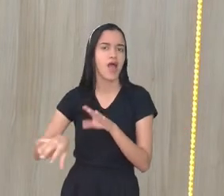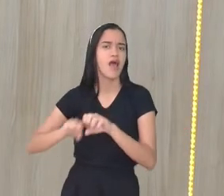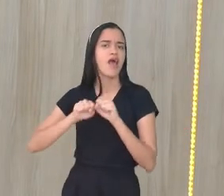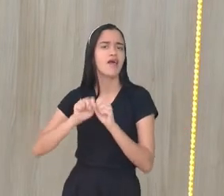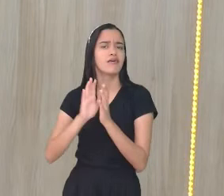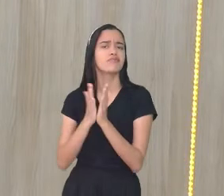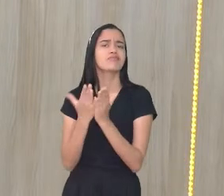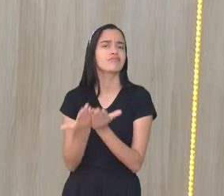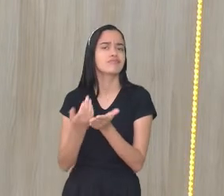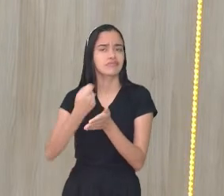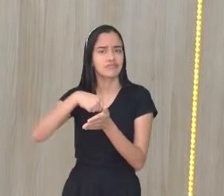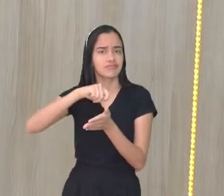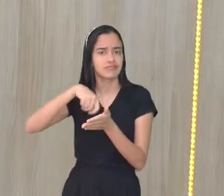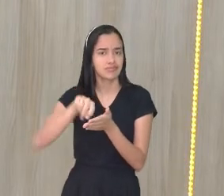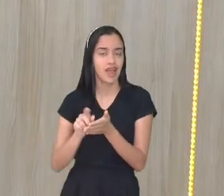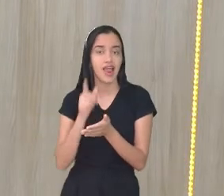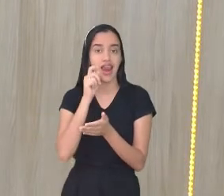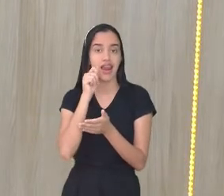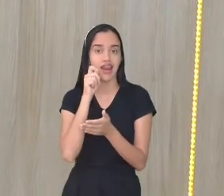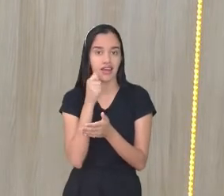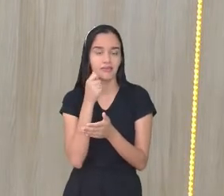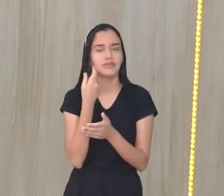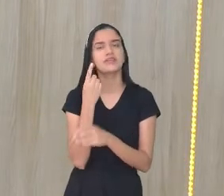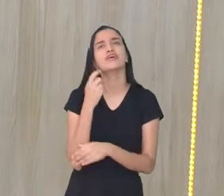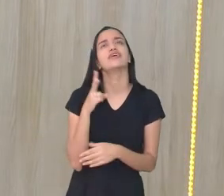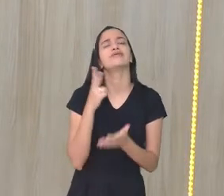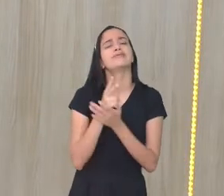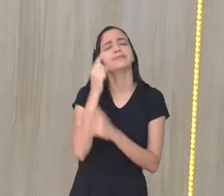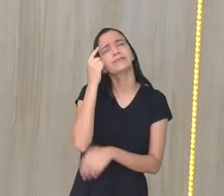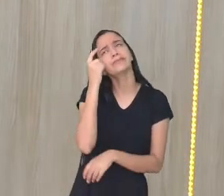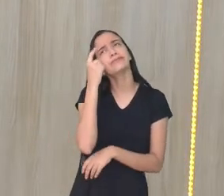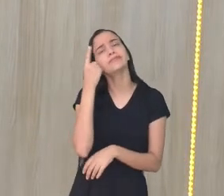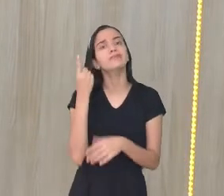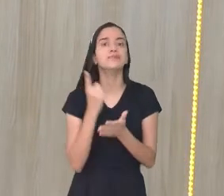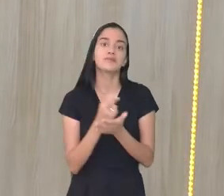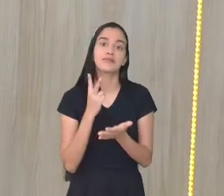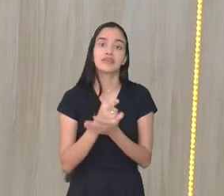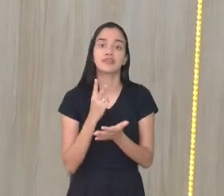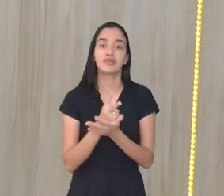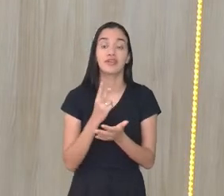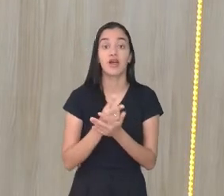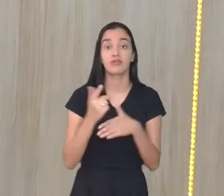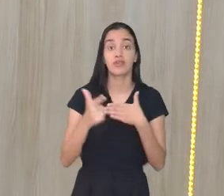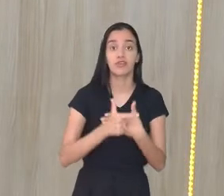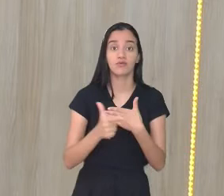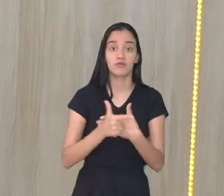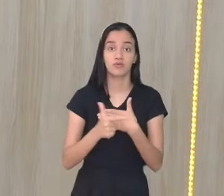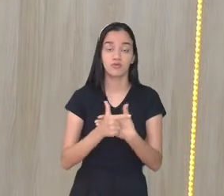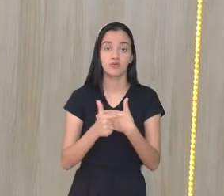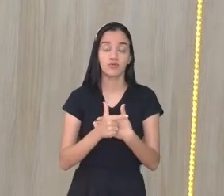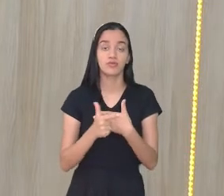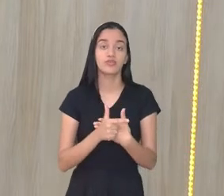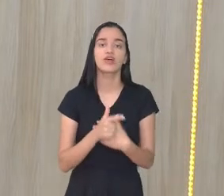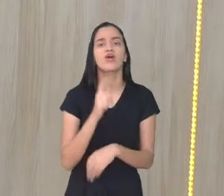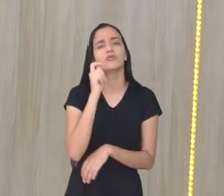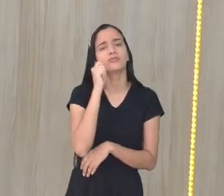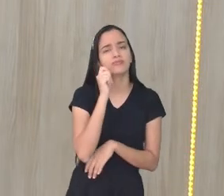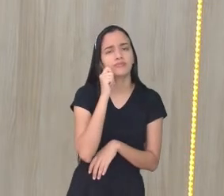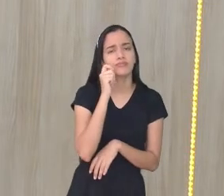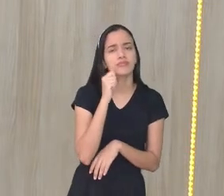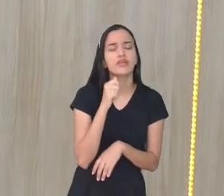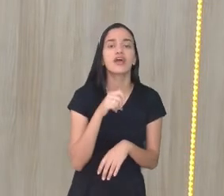caderno, seu lápis. É sempre bom pensar, não é? Na função do lápis,